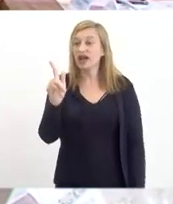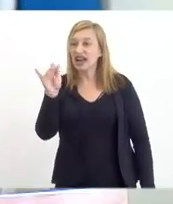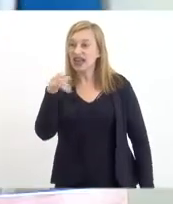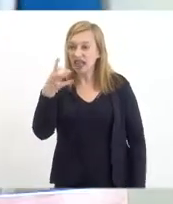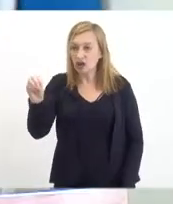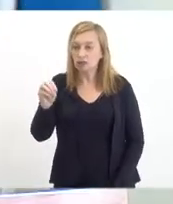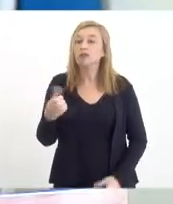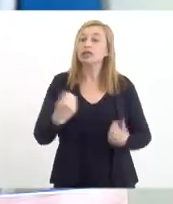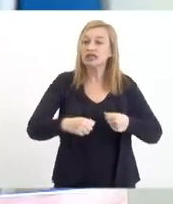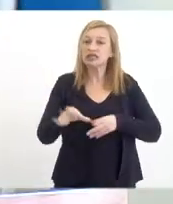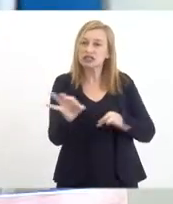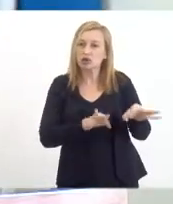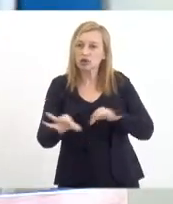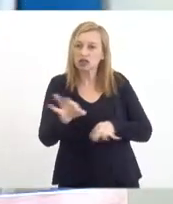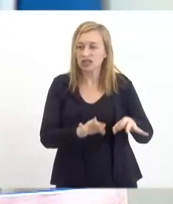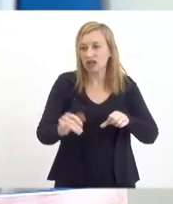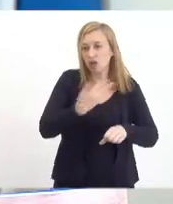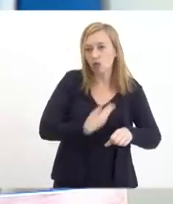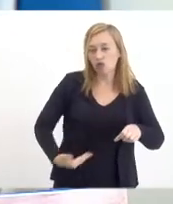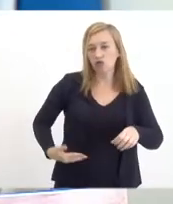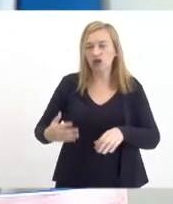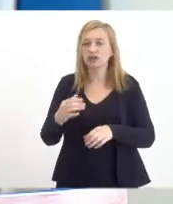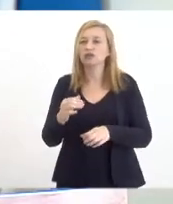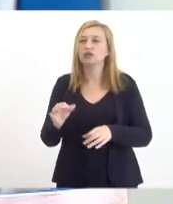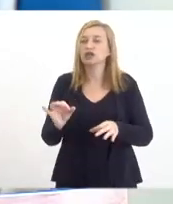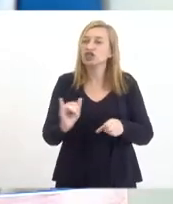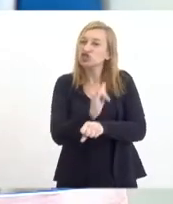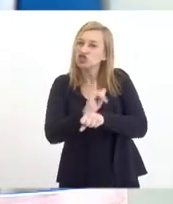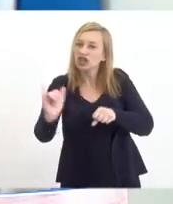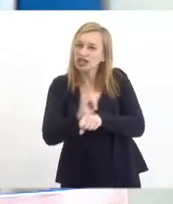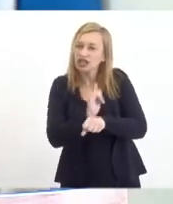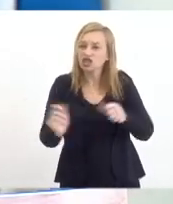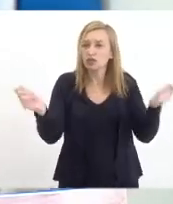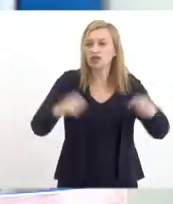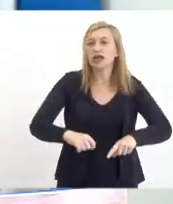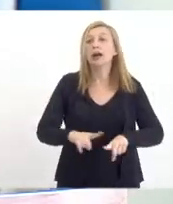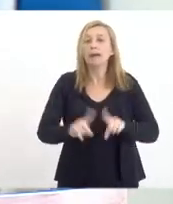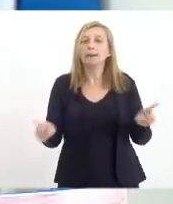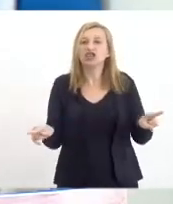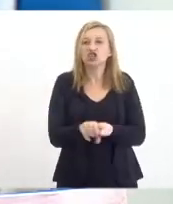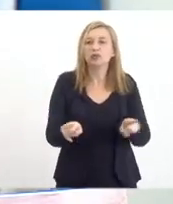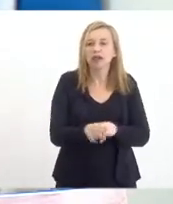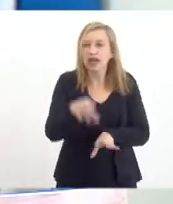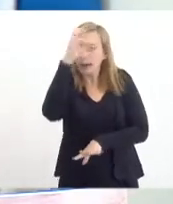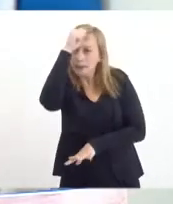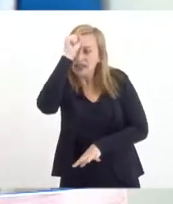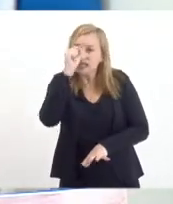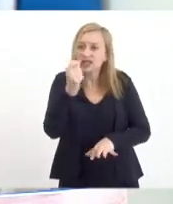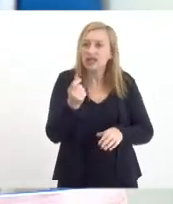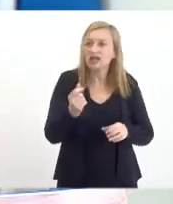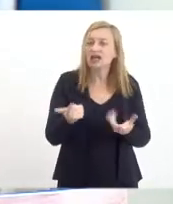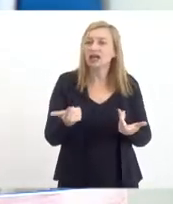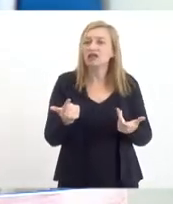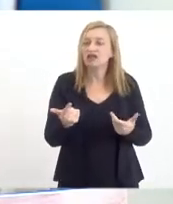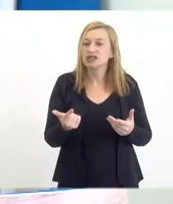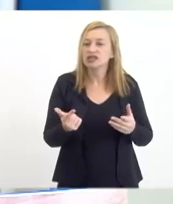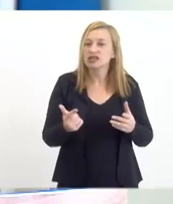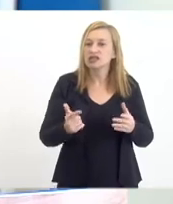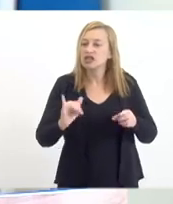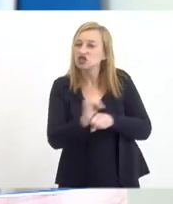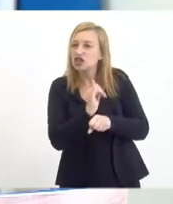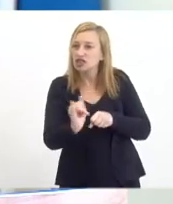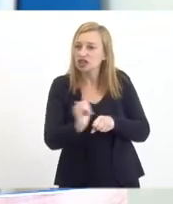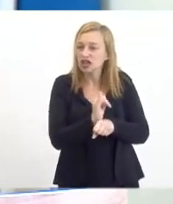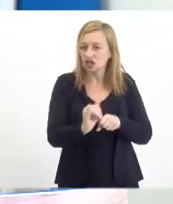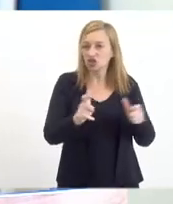organizar em termos de estratégia, em termos de potencialidade, mas também aprender também a fazer lobby regional. Nós